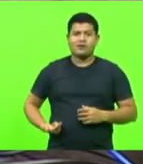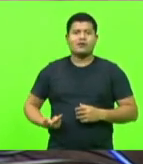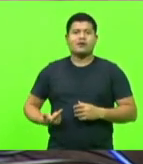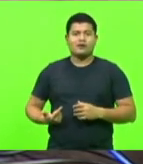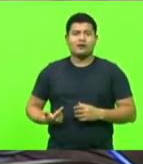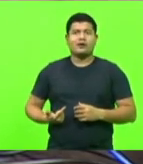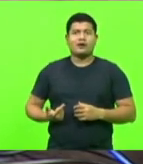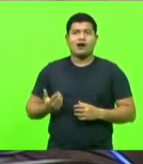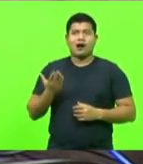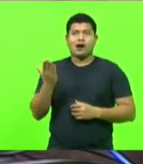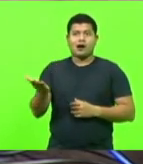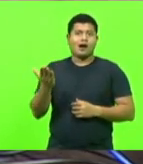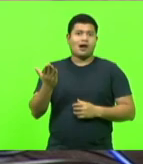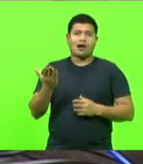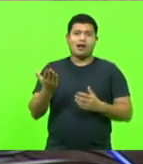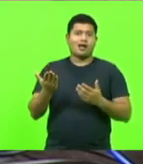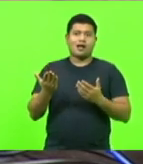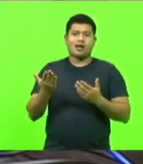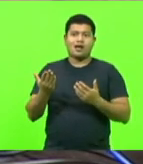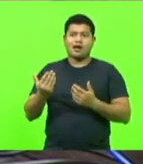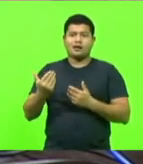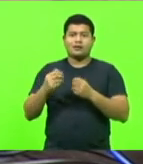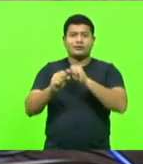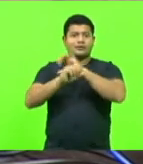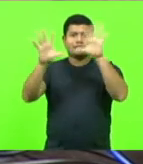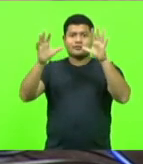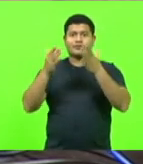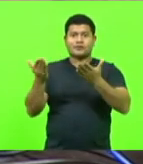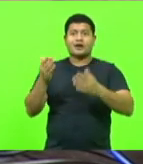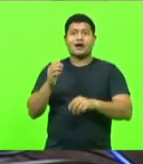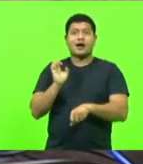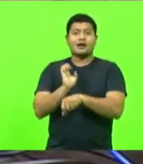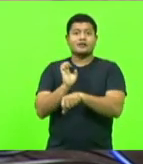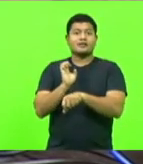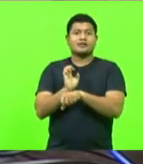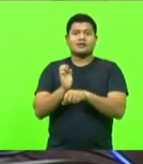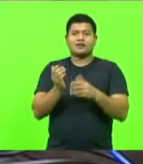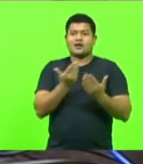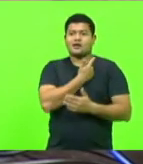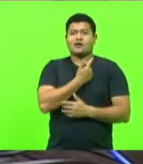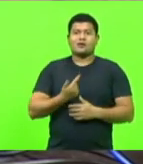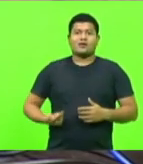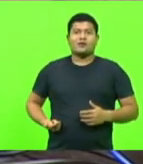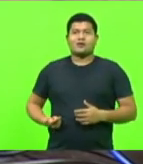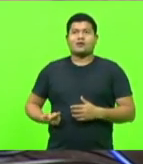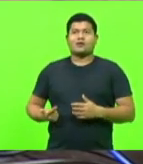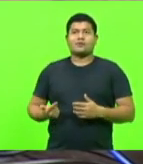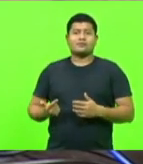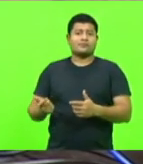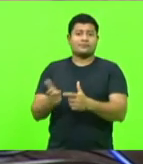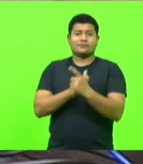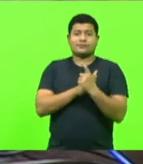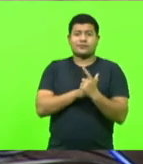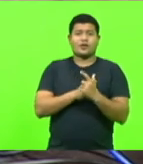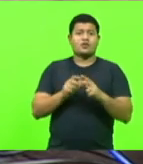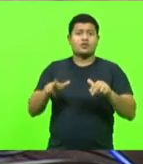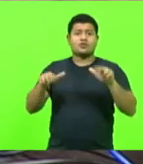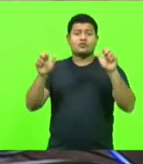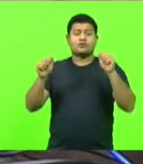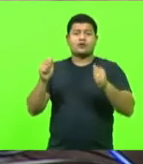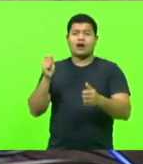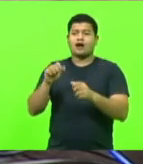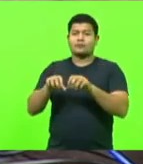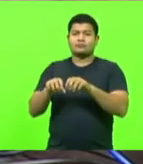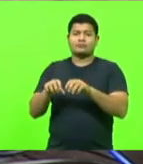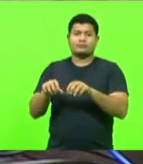nítido, a nítida estatal como é no Brasil inteiro. Deficitária e nunca vai quebrar, porque o